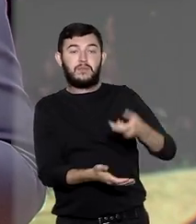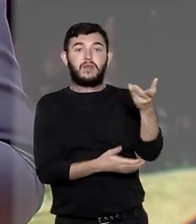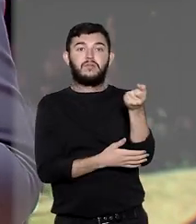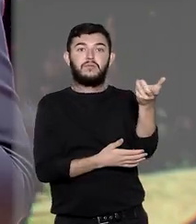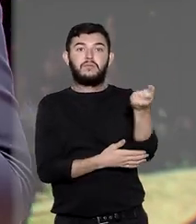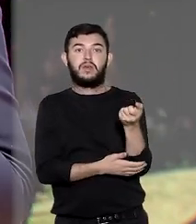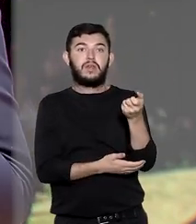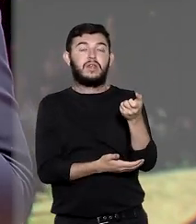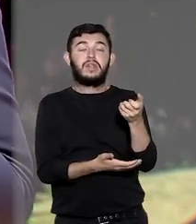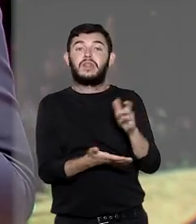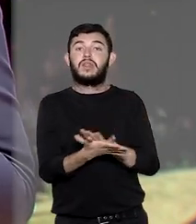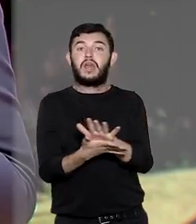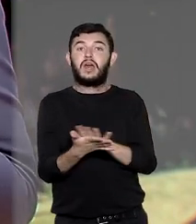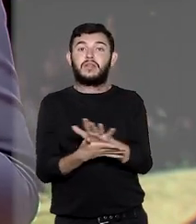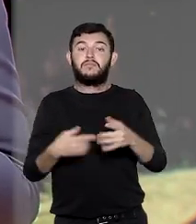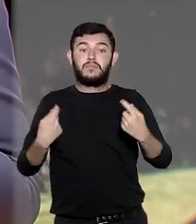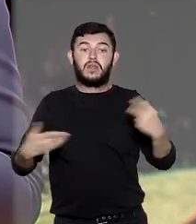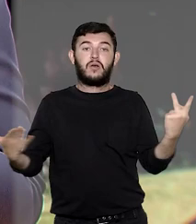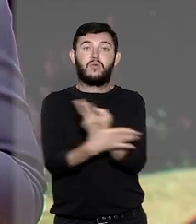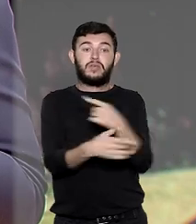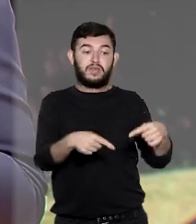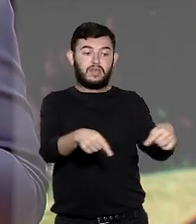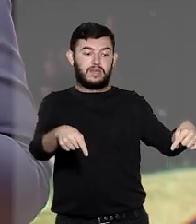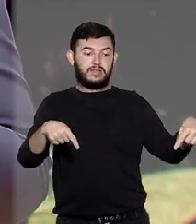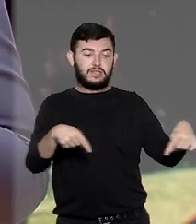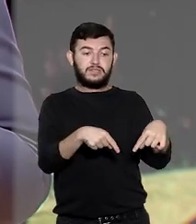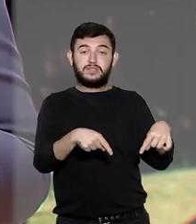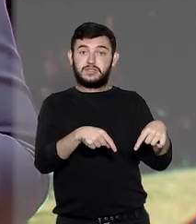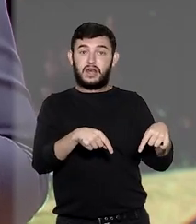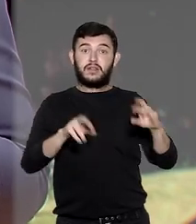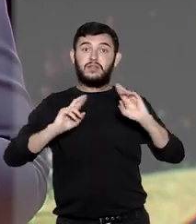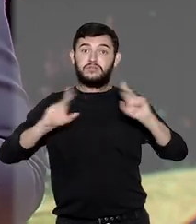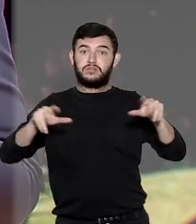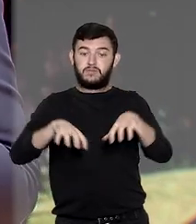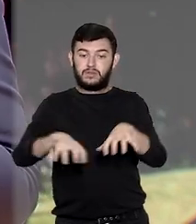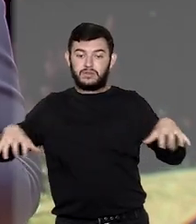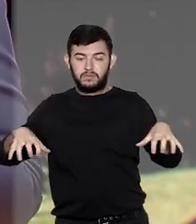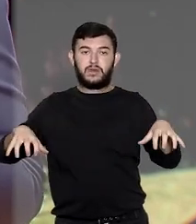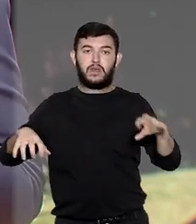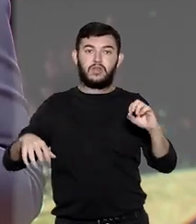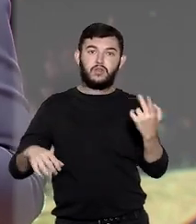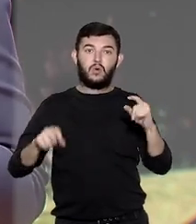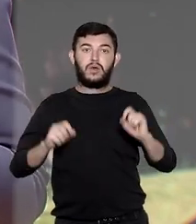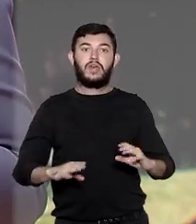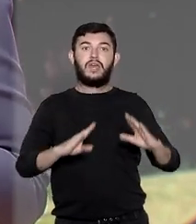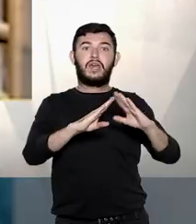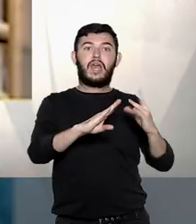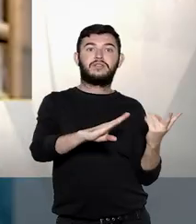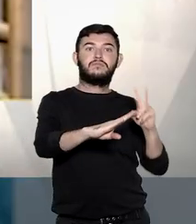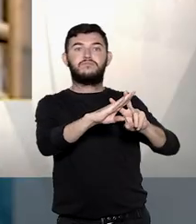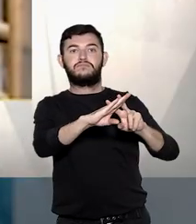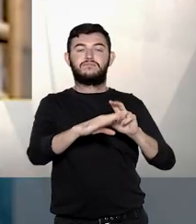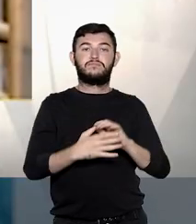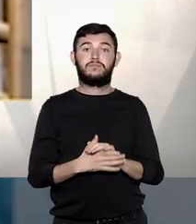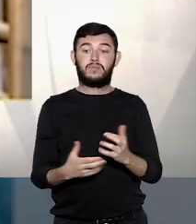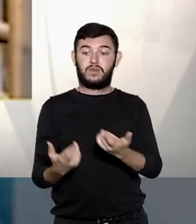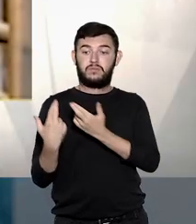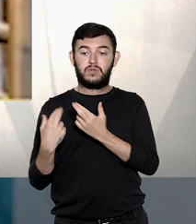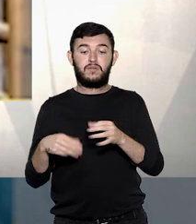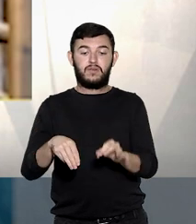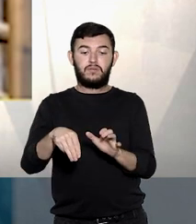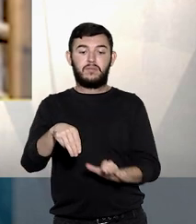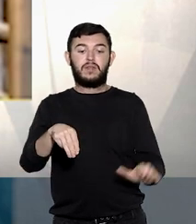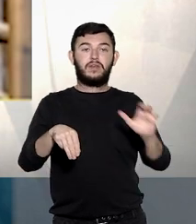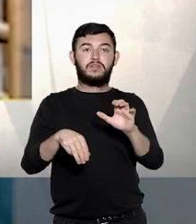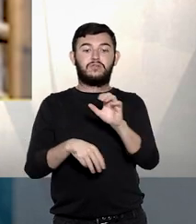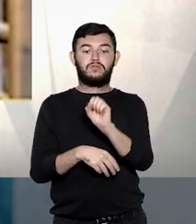alimentícia, deveria ocorrer em sala de Estado maior ou, na falta desta, em regime domiciliar. O relator do habeas corpus,